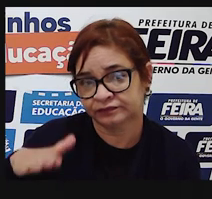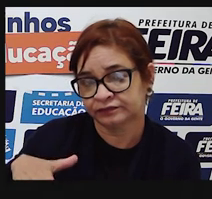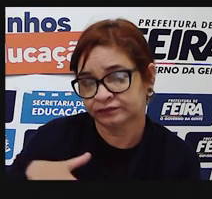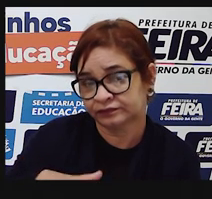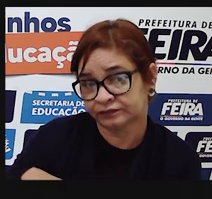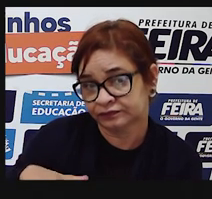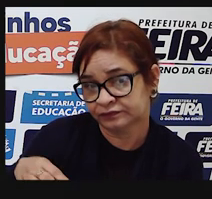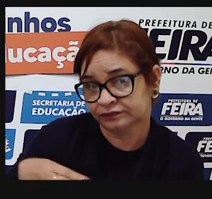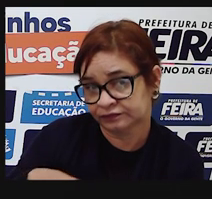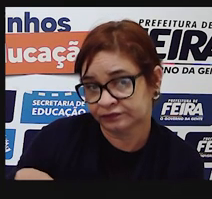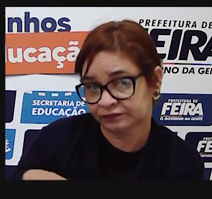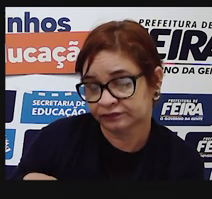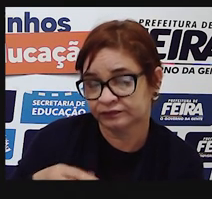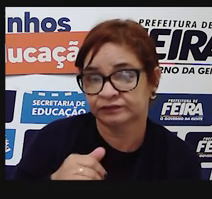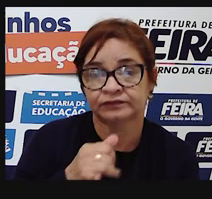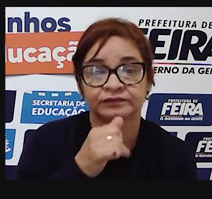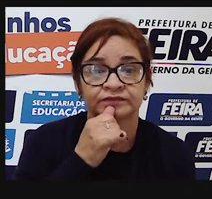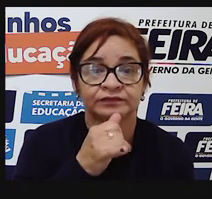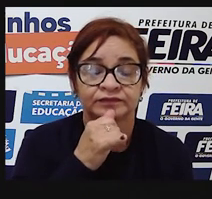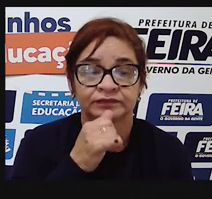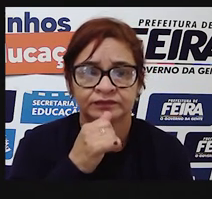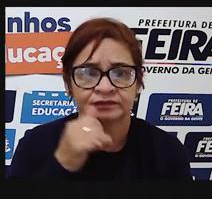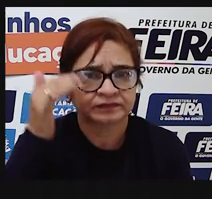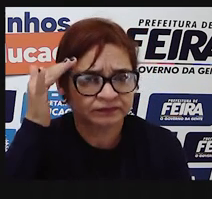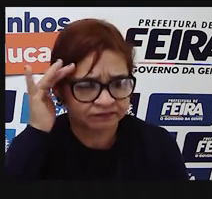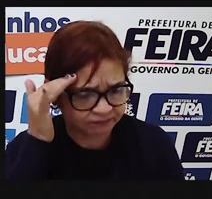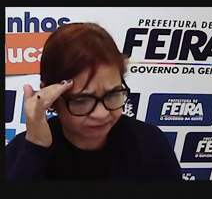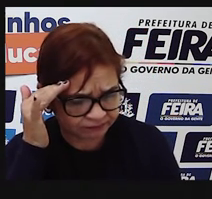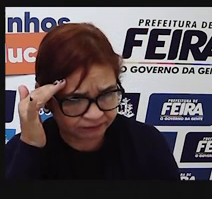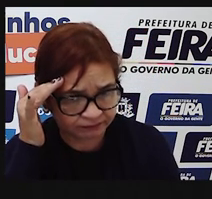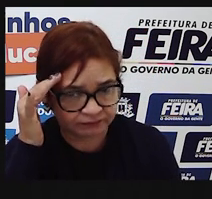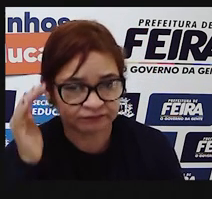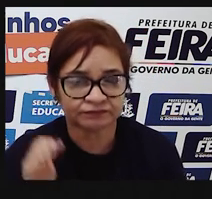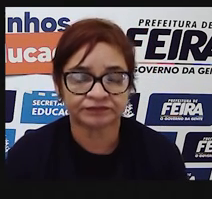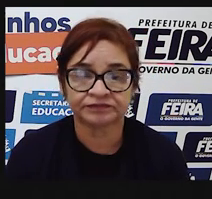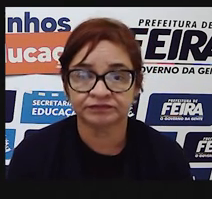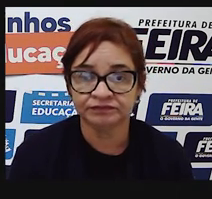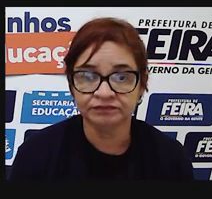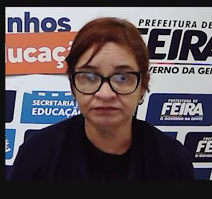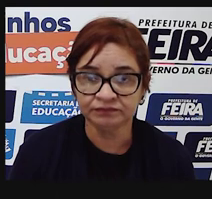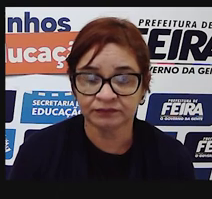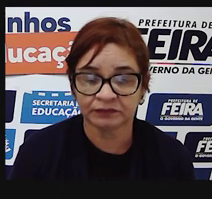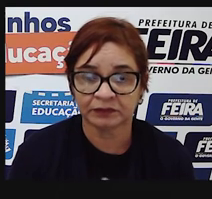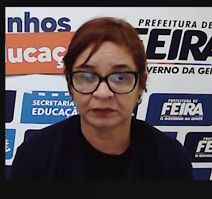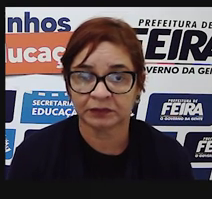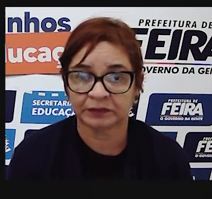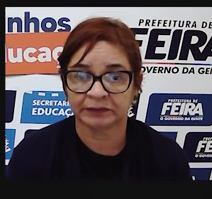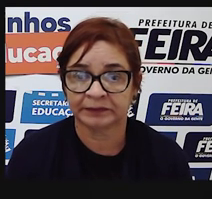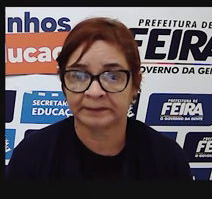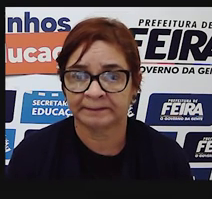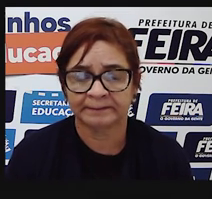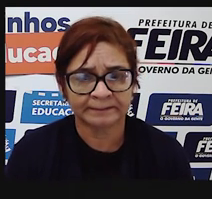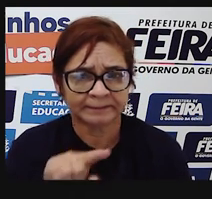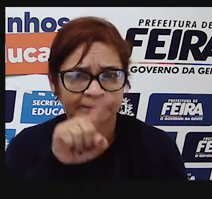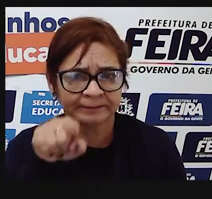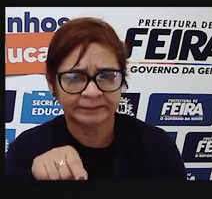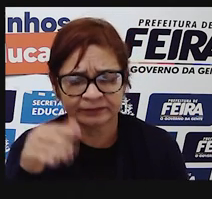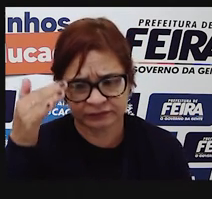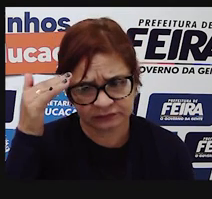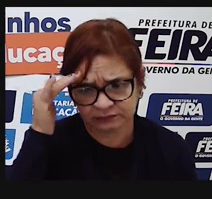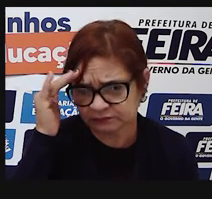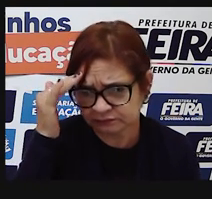WhatsApp, por exemplo, não entende, ele colocou, essa pessoa vai colocar uma interrogação,